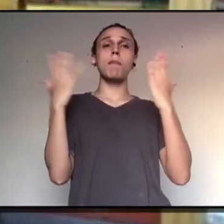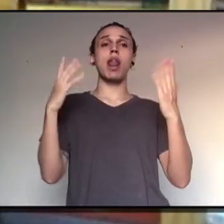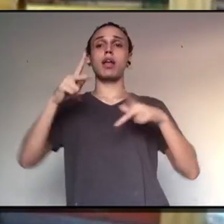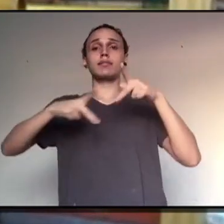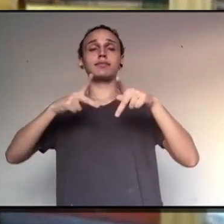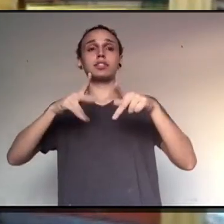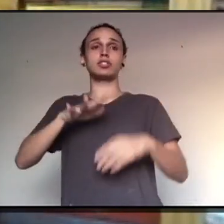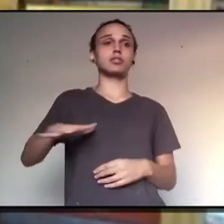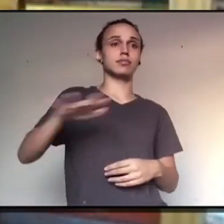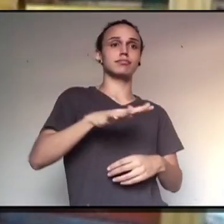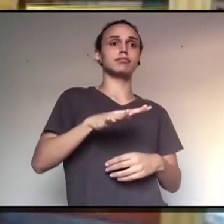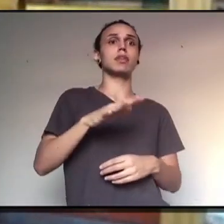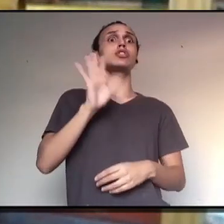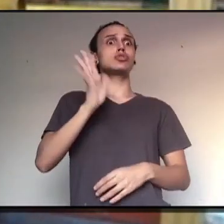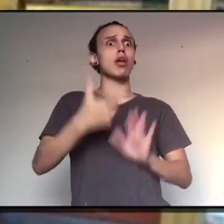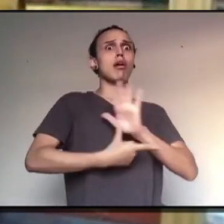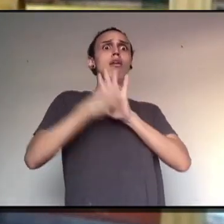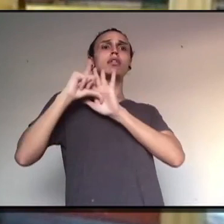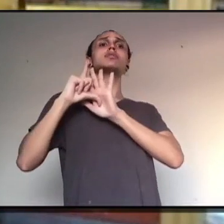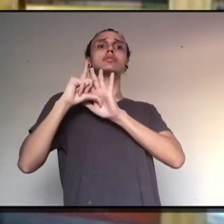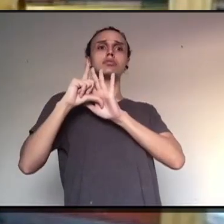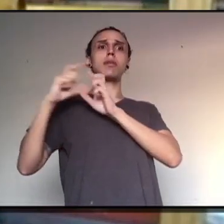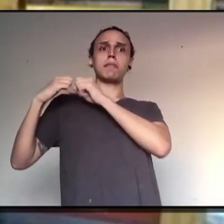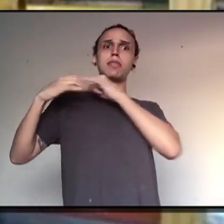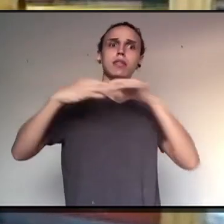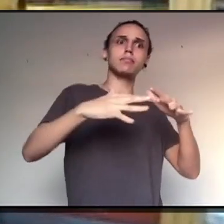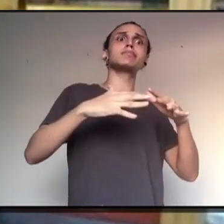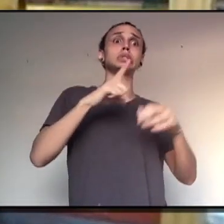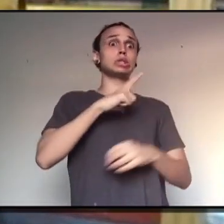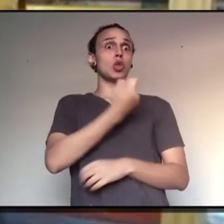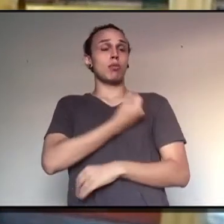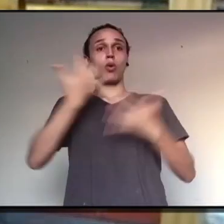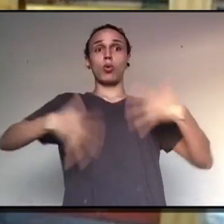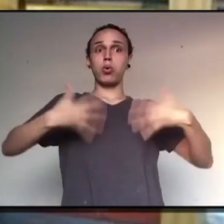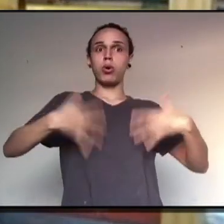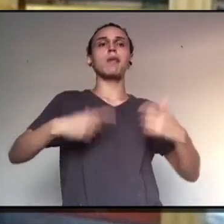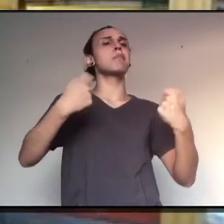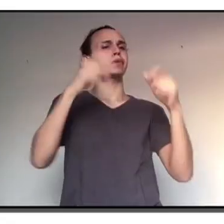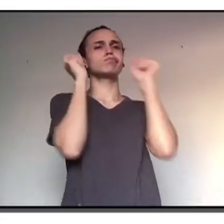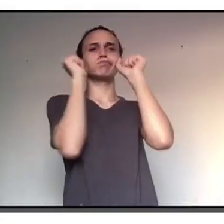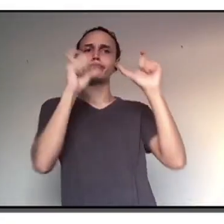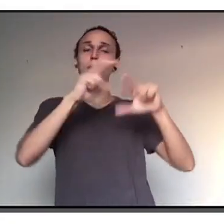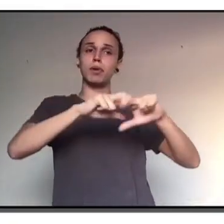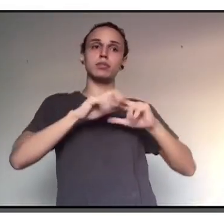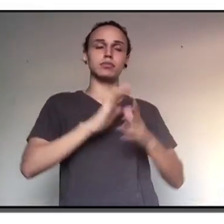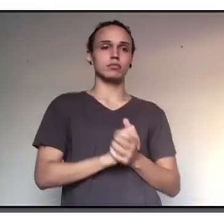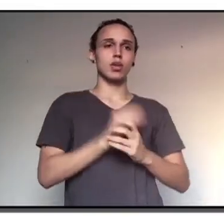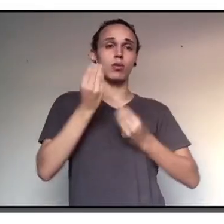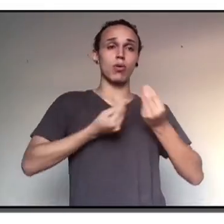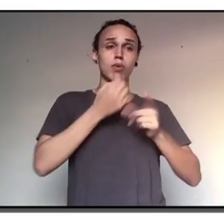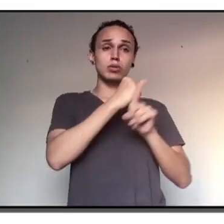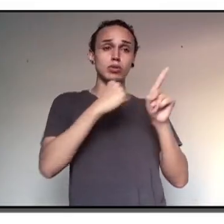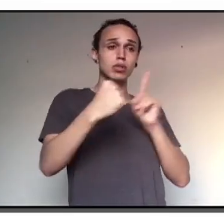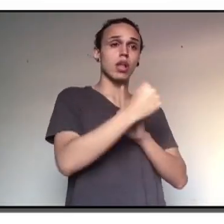uma população que já tem esses índices muito mais elevados, isso é uma questão a se prestar atenção. Temas